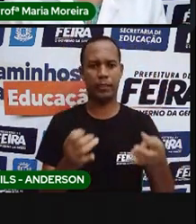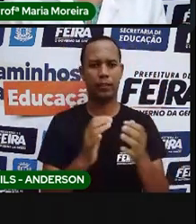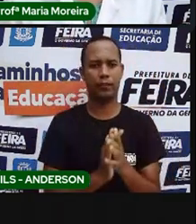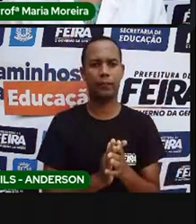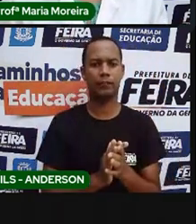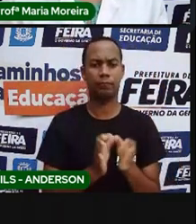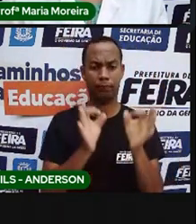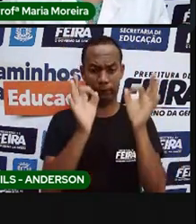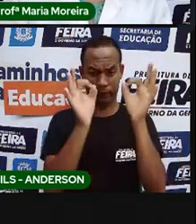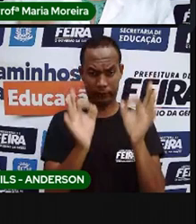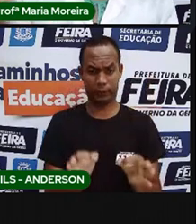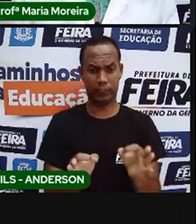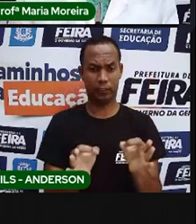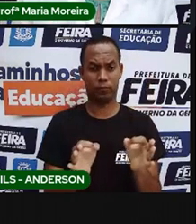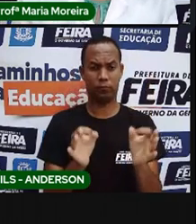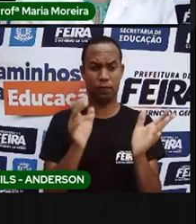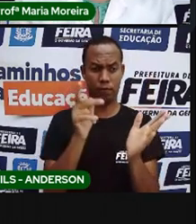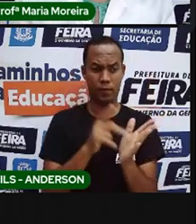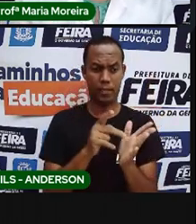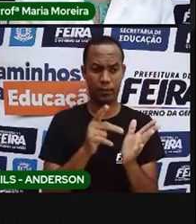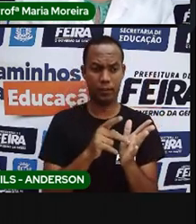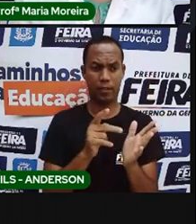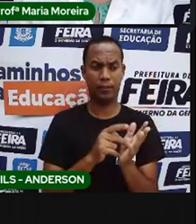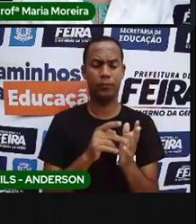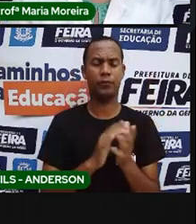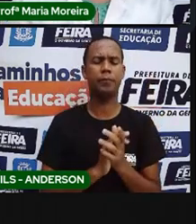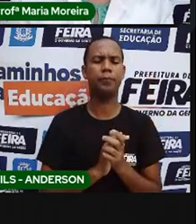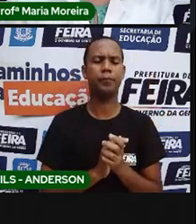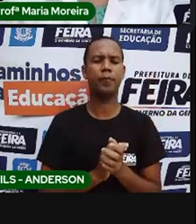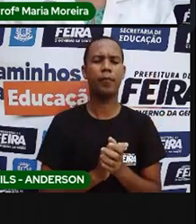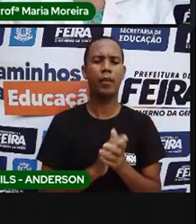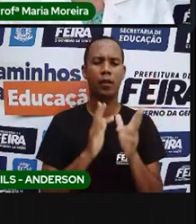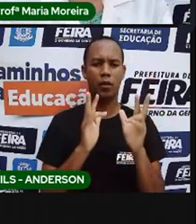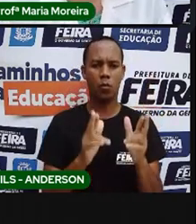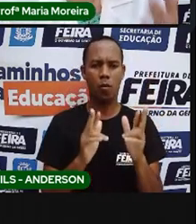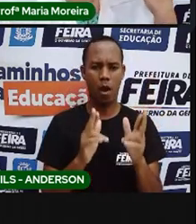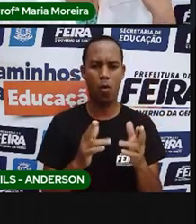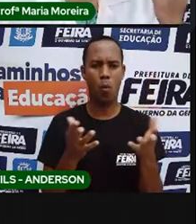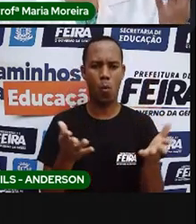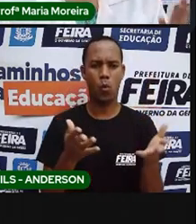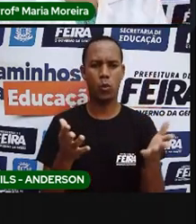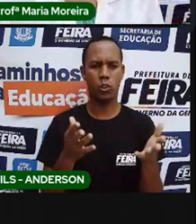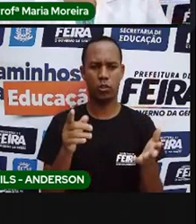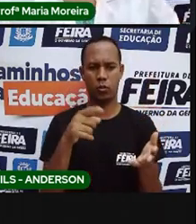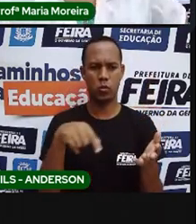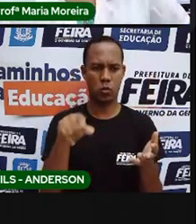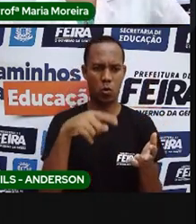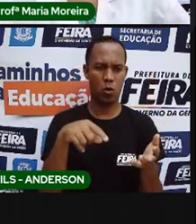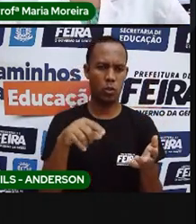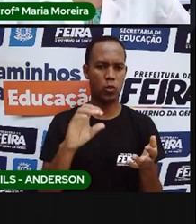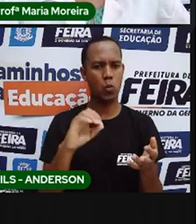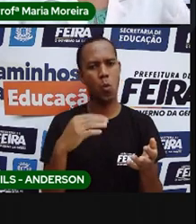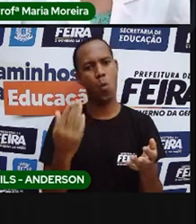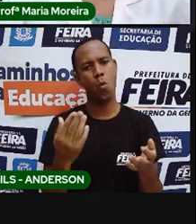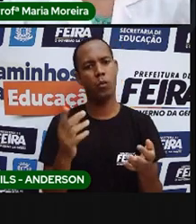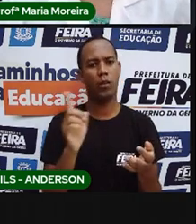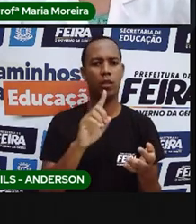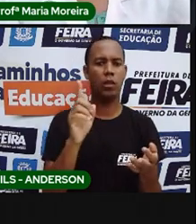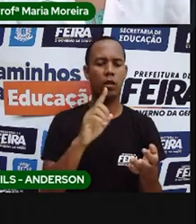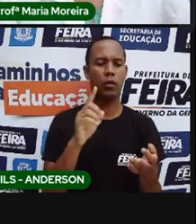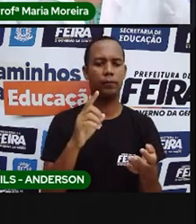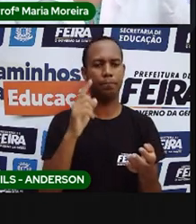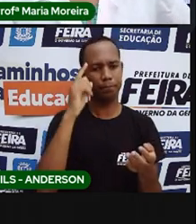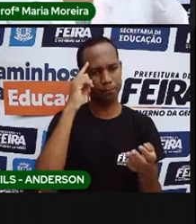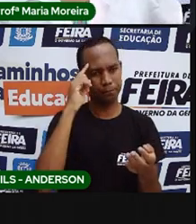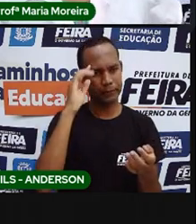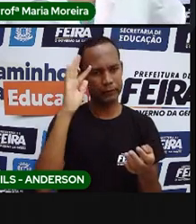fato, igual à relação que a gente tem hoje com a natureza. E vai fazer a gente pensar sobre os cuidados de hoje, porque